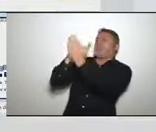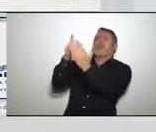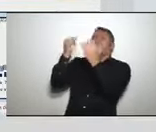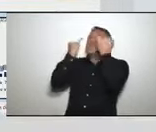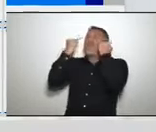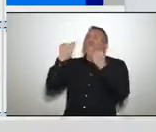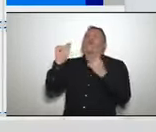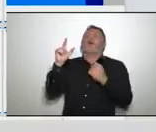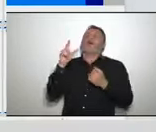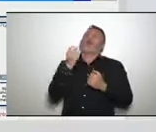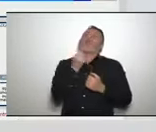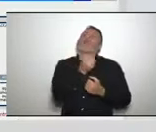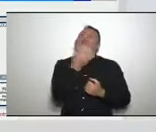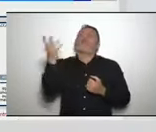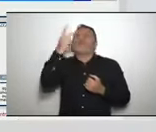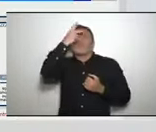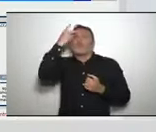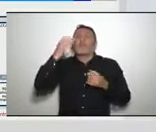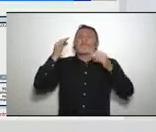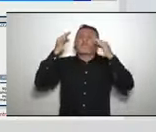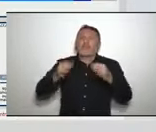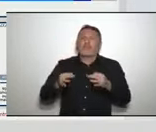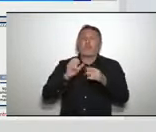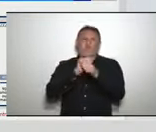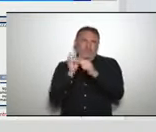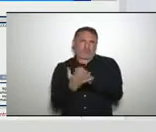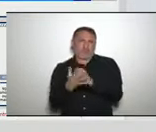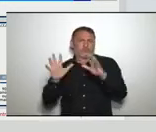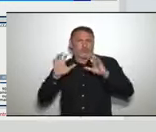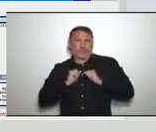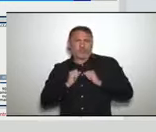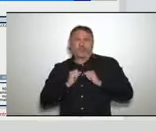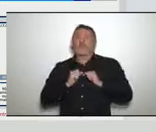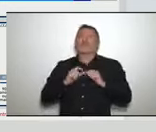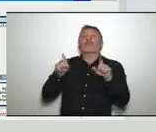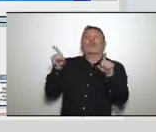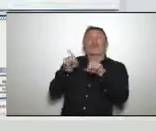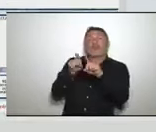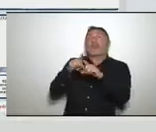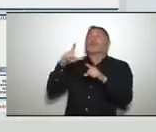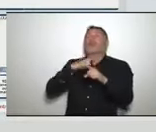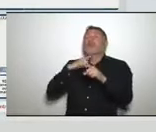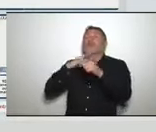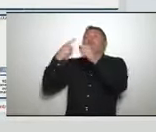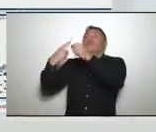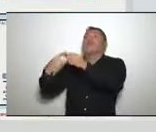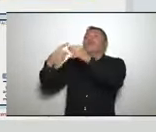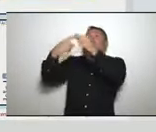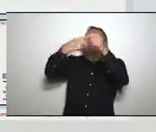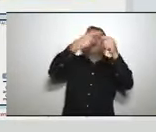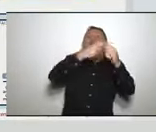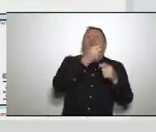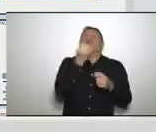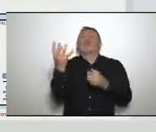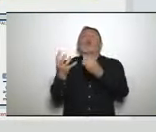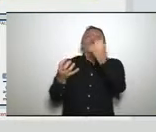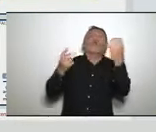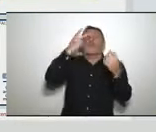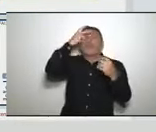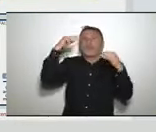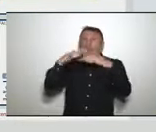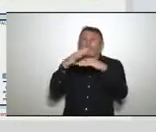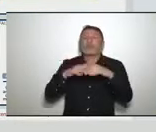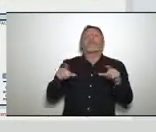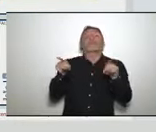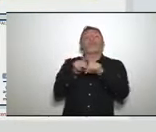número de casos confirmados, você tem o número de casos por cidade, você tem o número de casos por bairro,